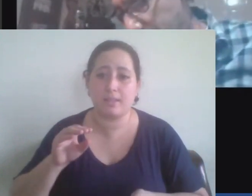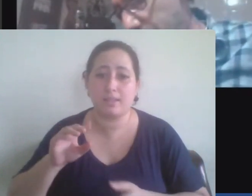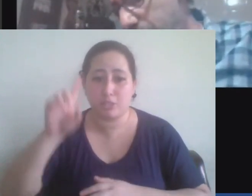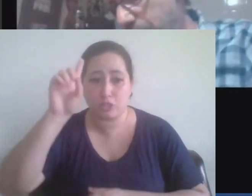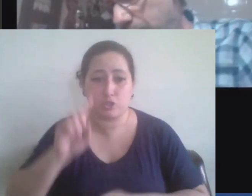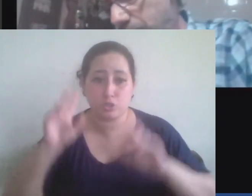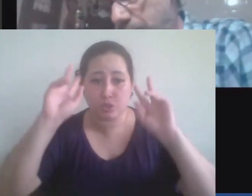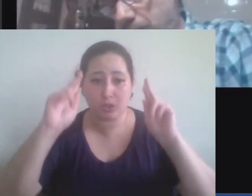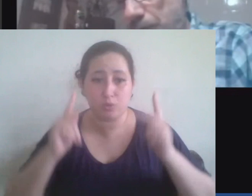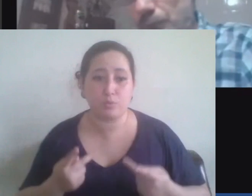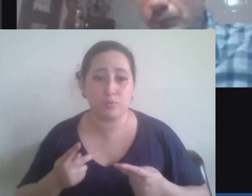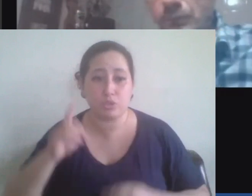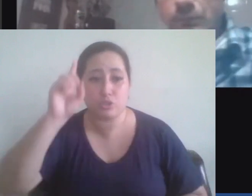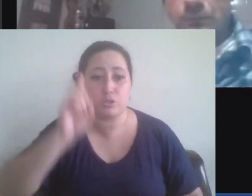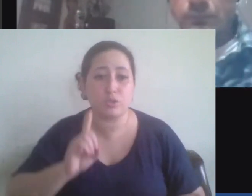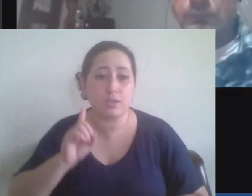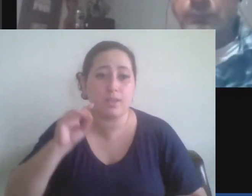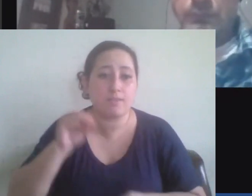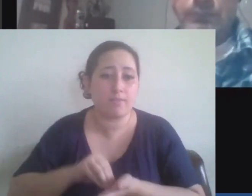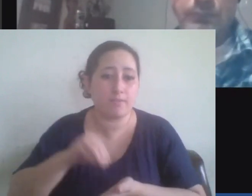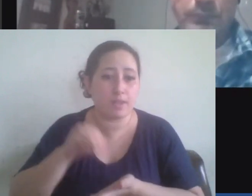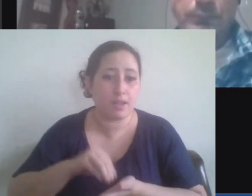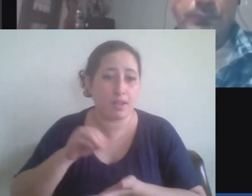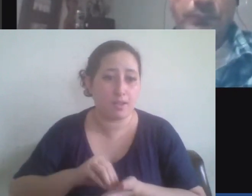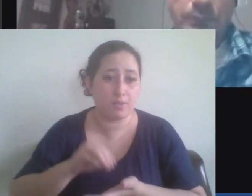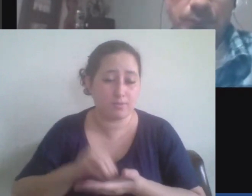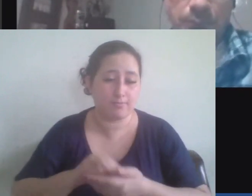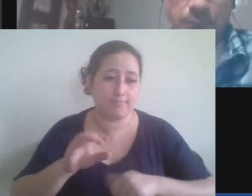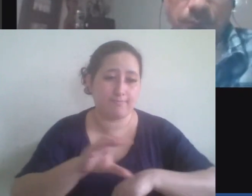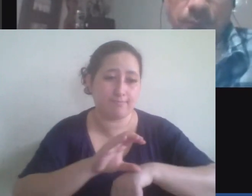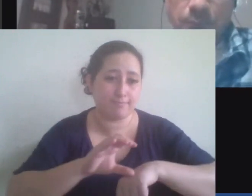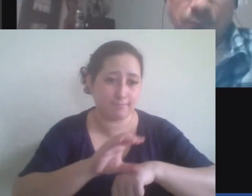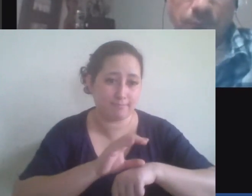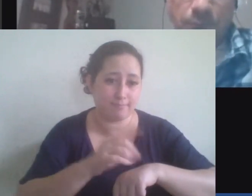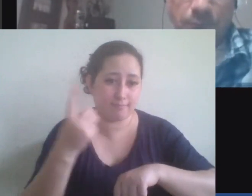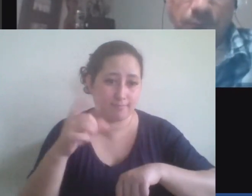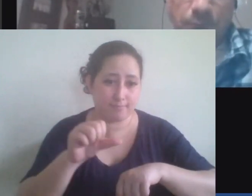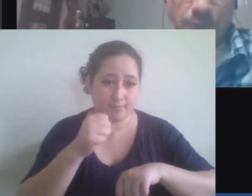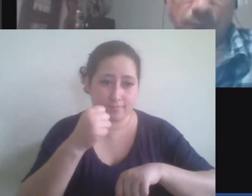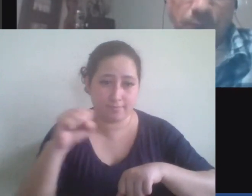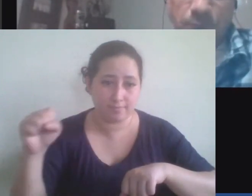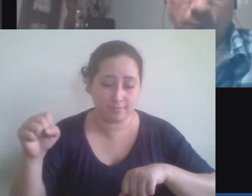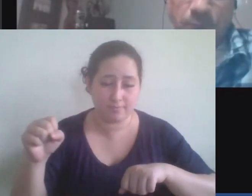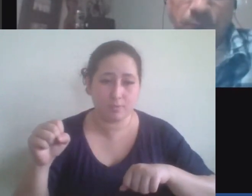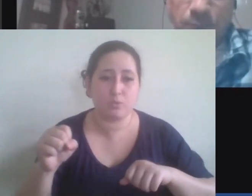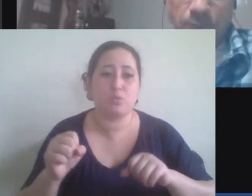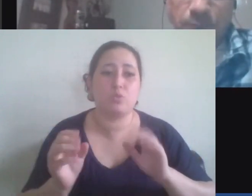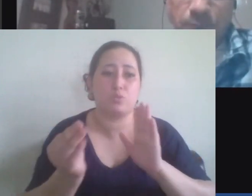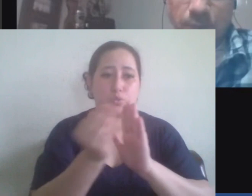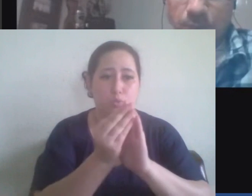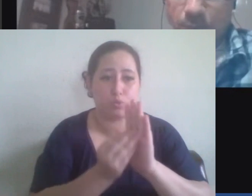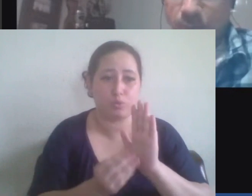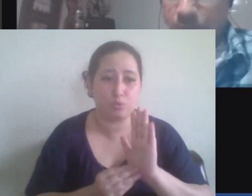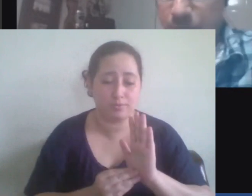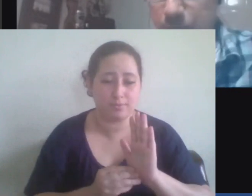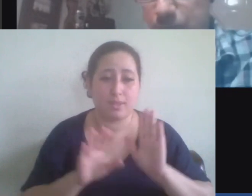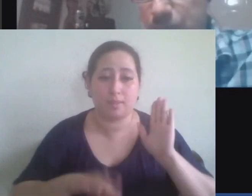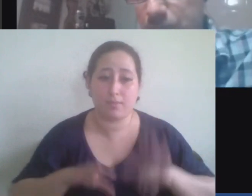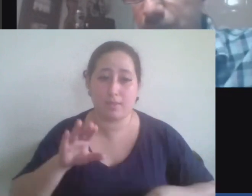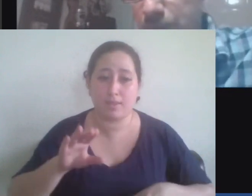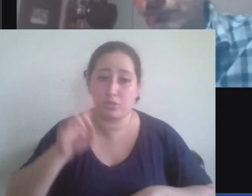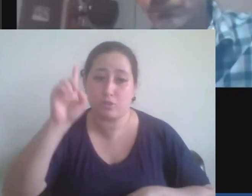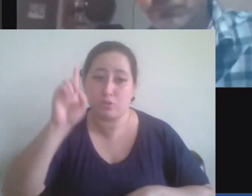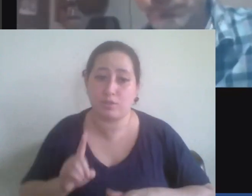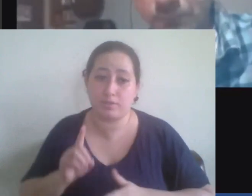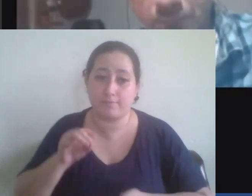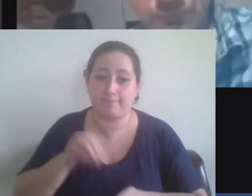direitos consagrados da nossa constituição de 88 aqui agora nós temos algumas perguntas que eu vou fazer para o senhor